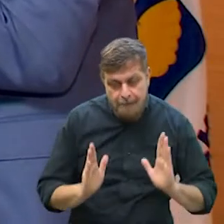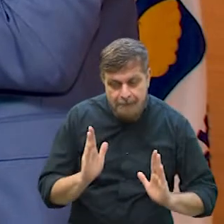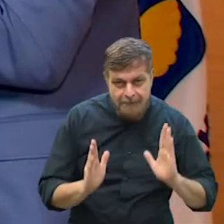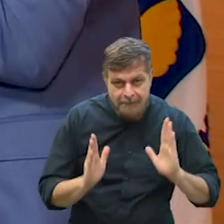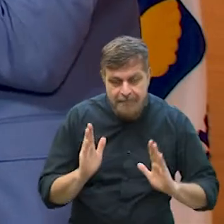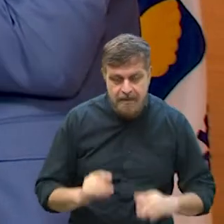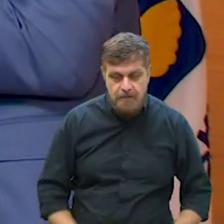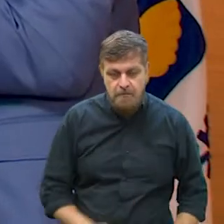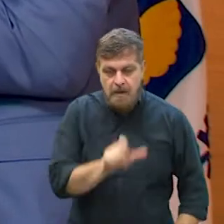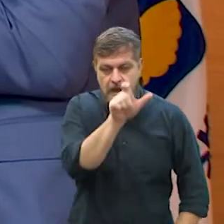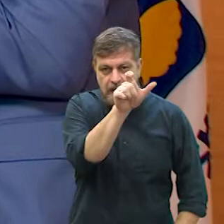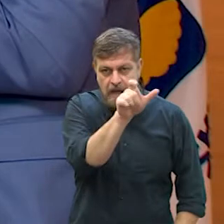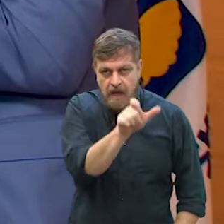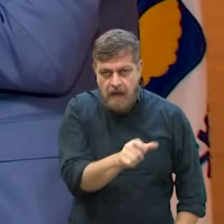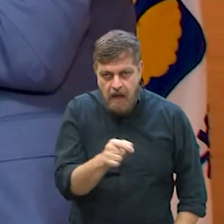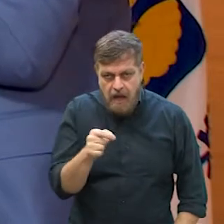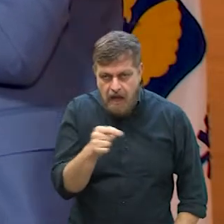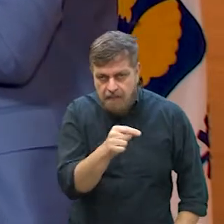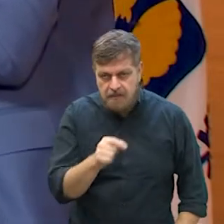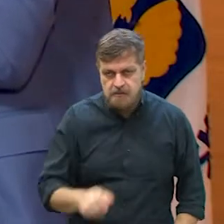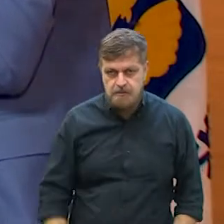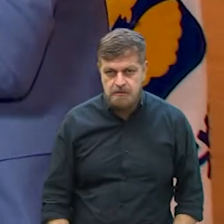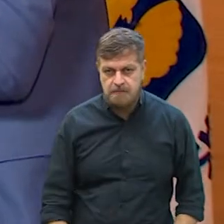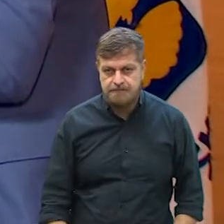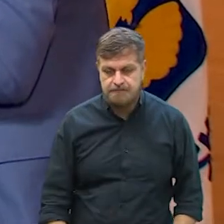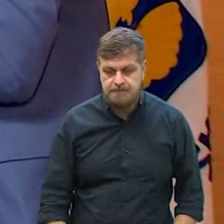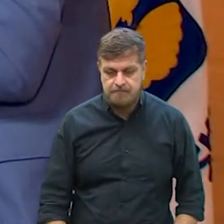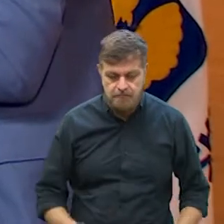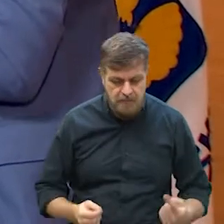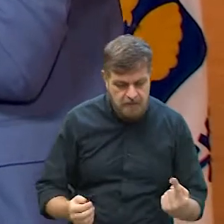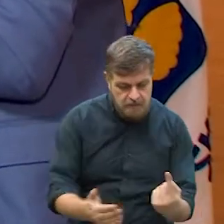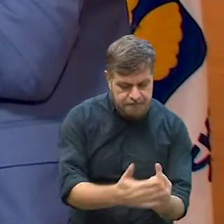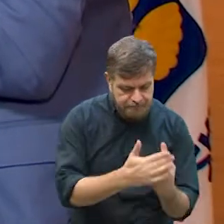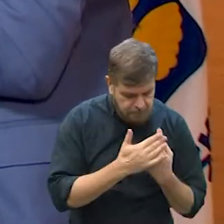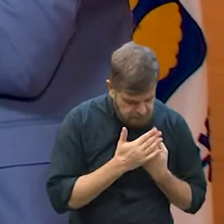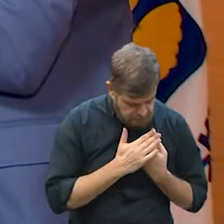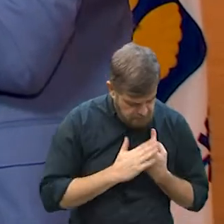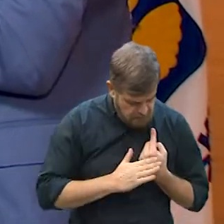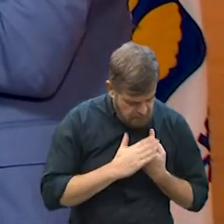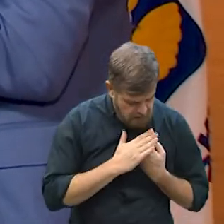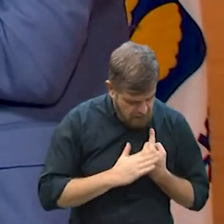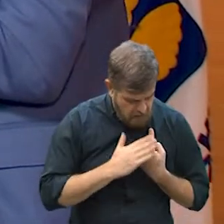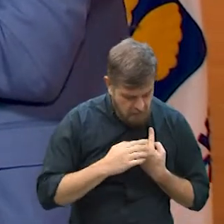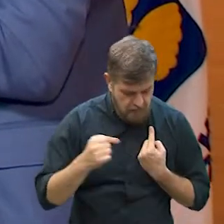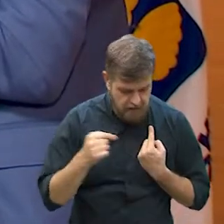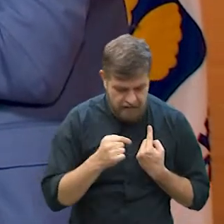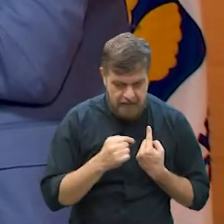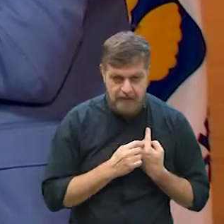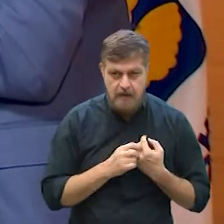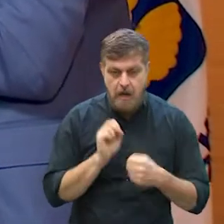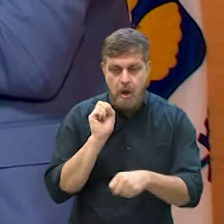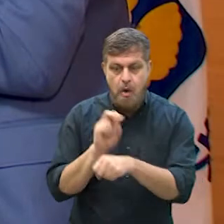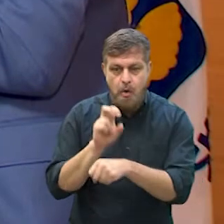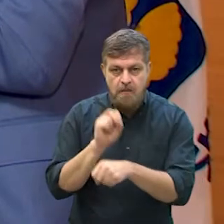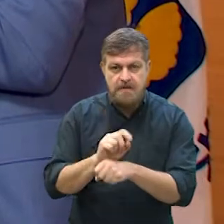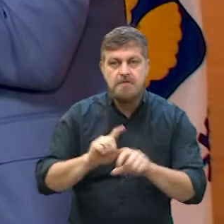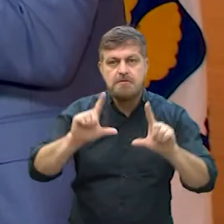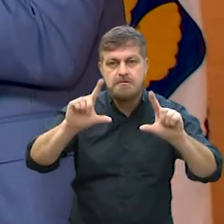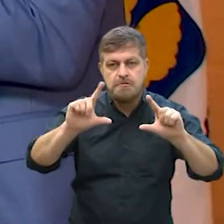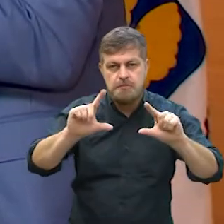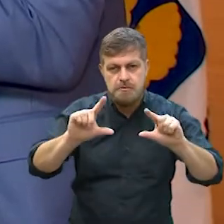determinado momento em que você faz esse tipo de acolhimento, você diminui a carga viral.